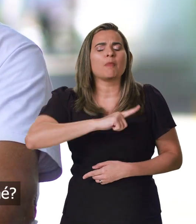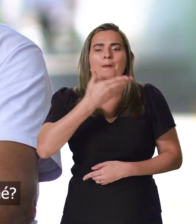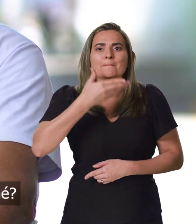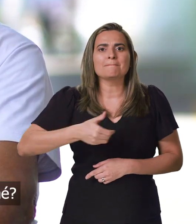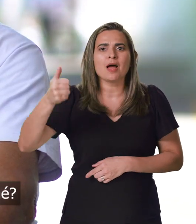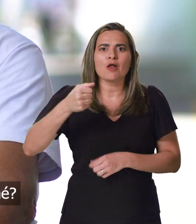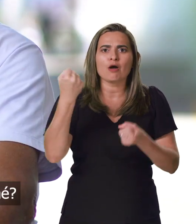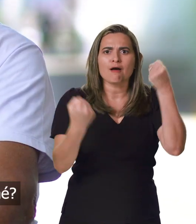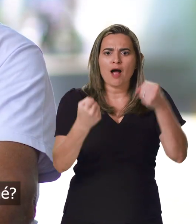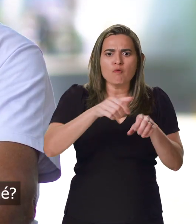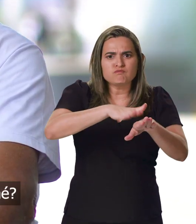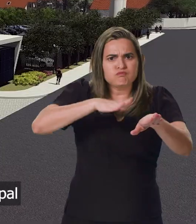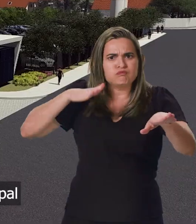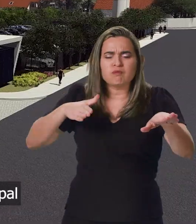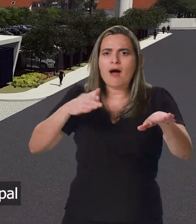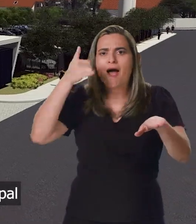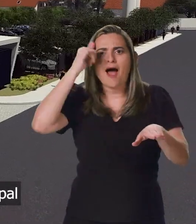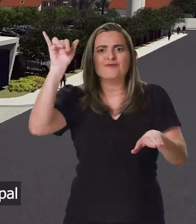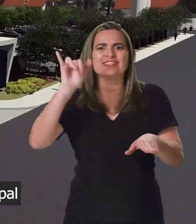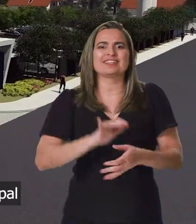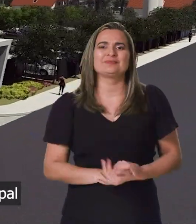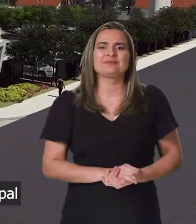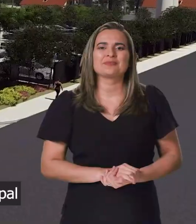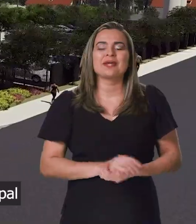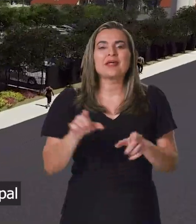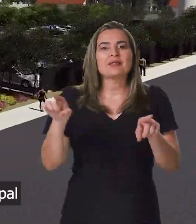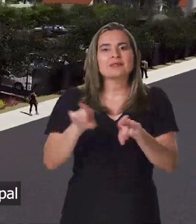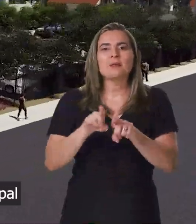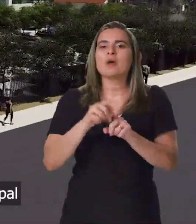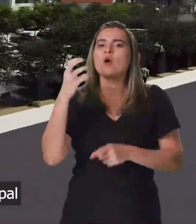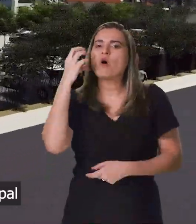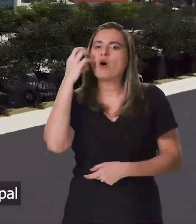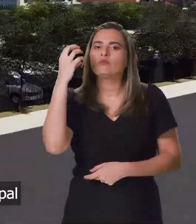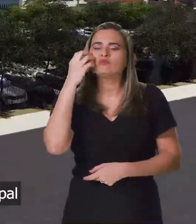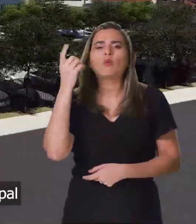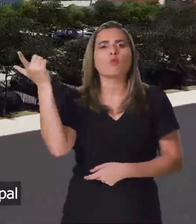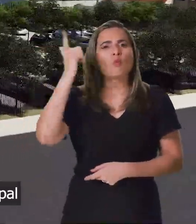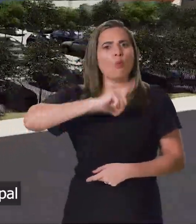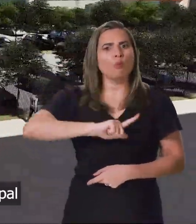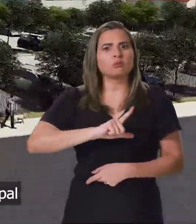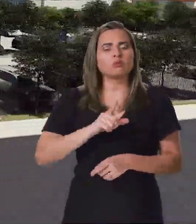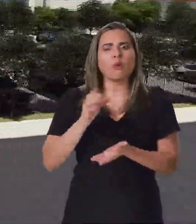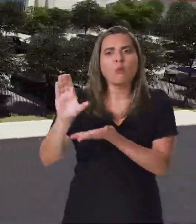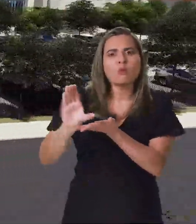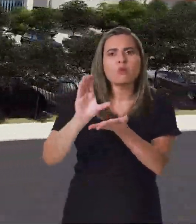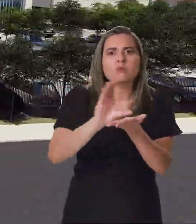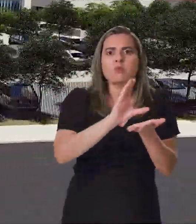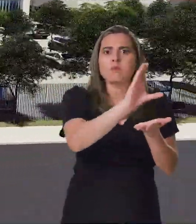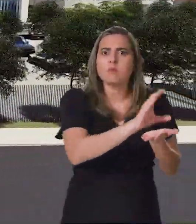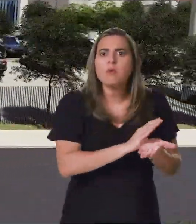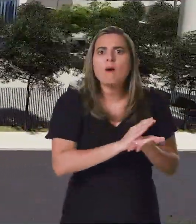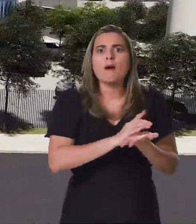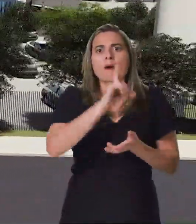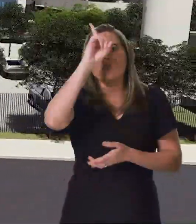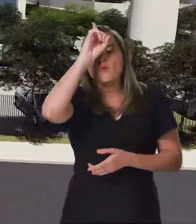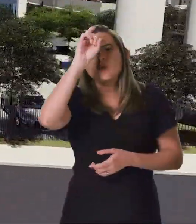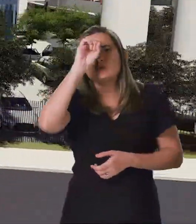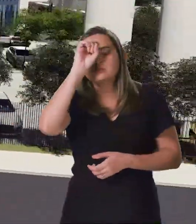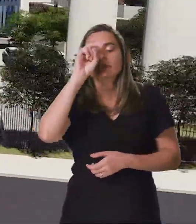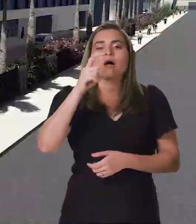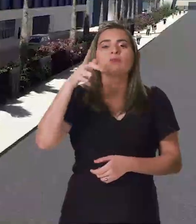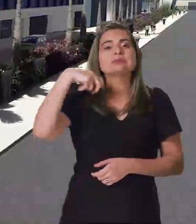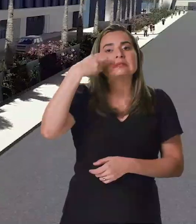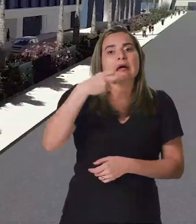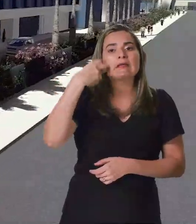vai desafogar o trânsito para todo mundo. Rogério abraçou o projeto do novo hospital municipal e usou o seu prestígio político em